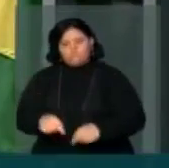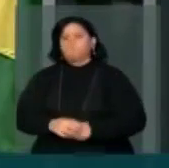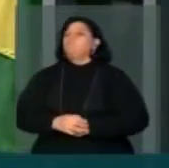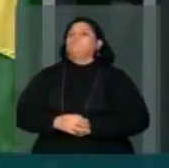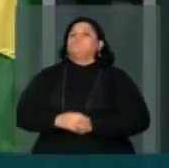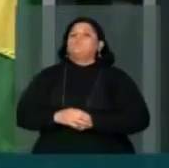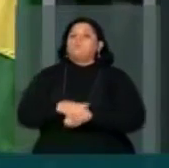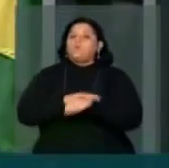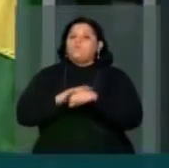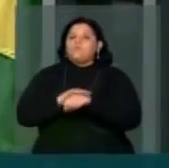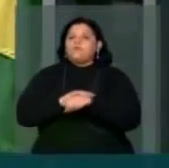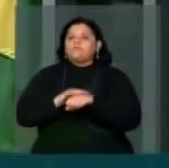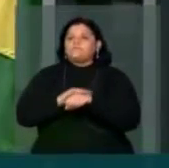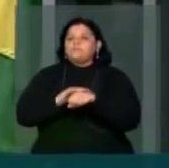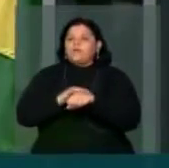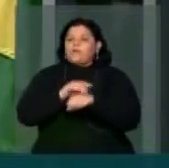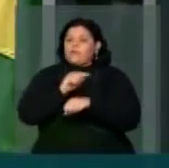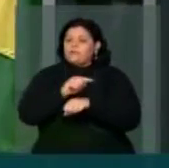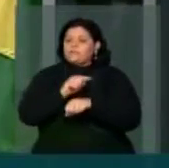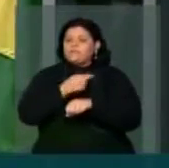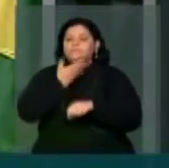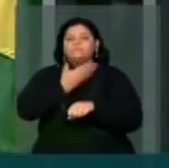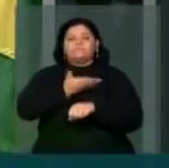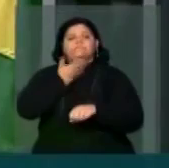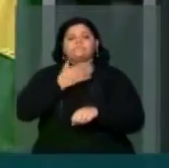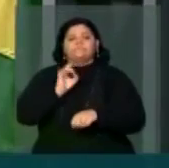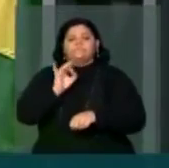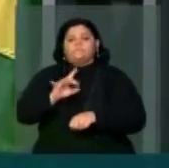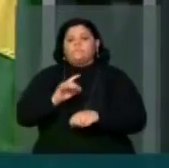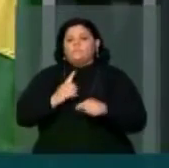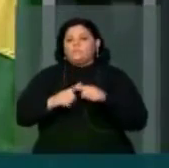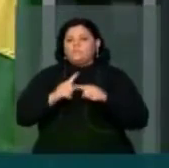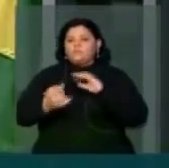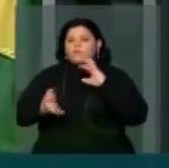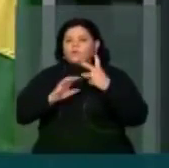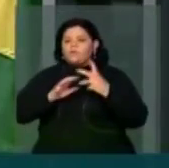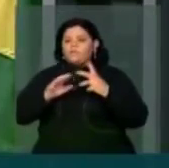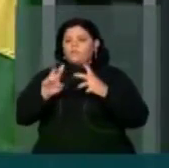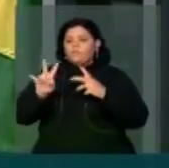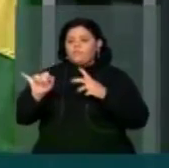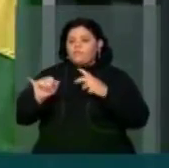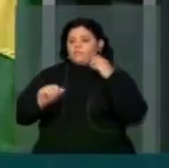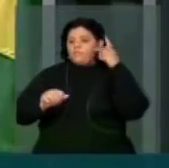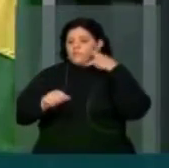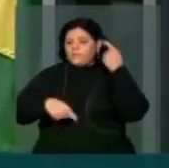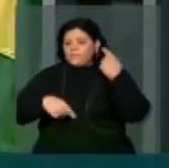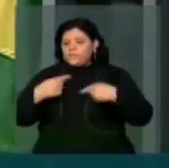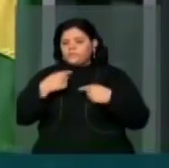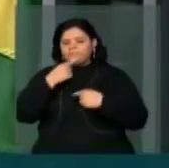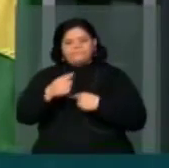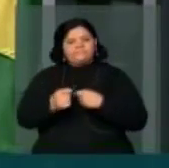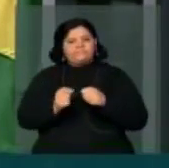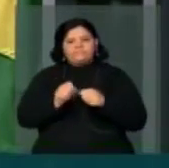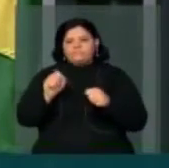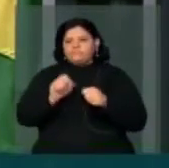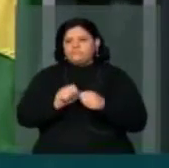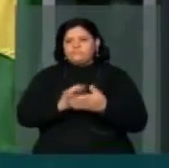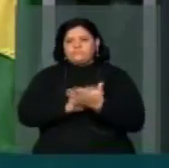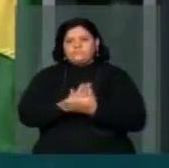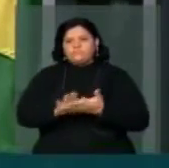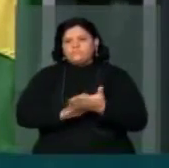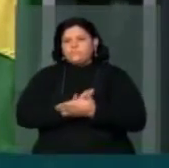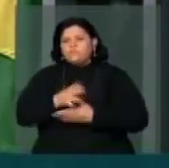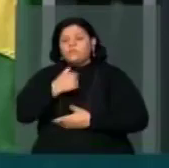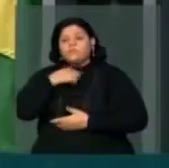é conversa para boi dormir. Não vai fazer reforma política coisa nenhuma, porque eu vi a Presidente da República nos